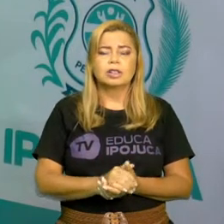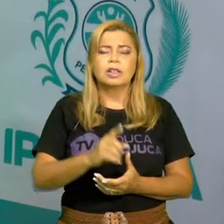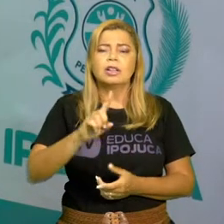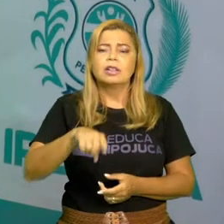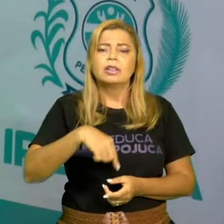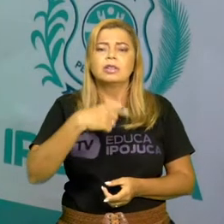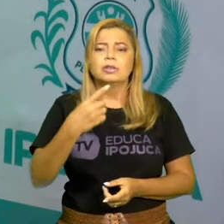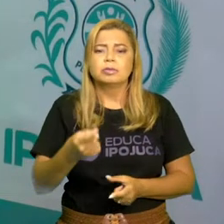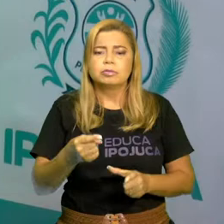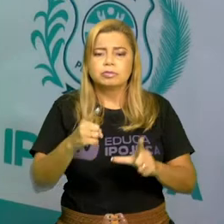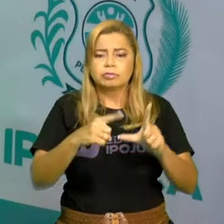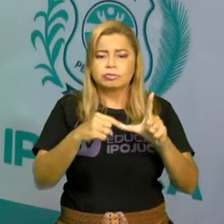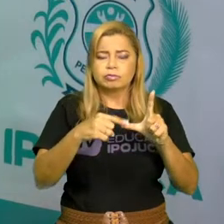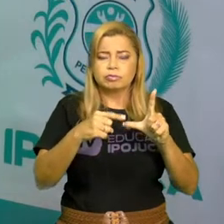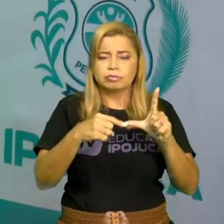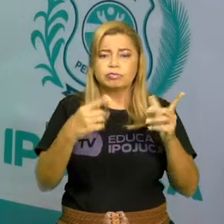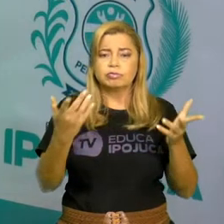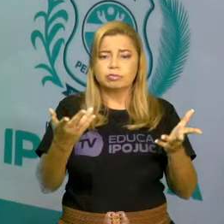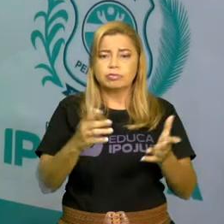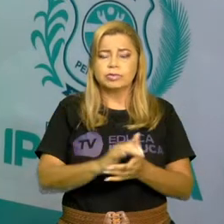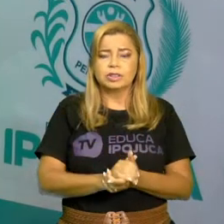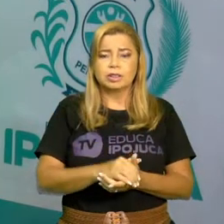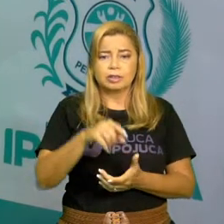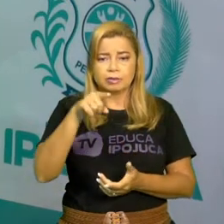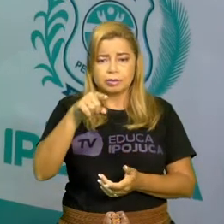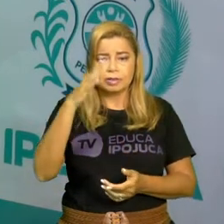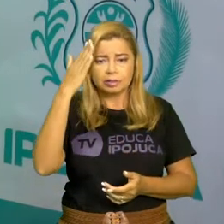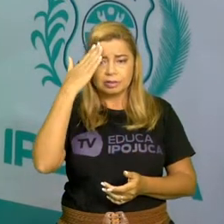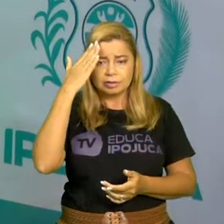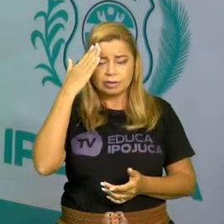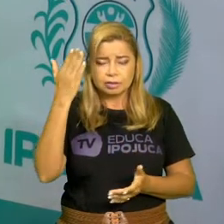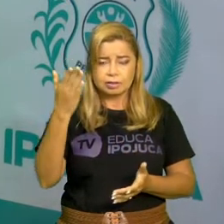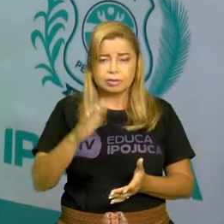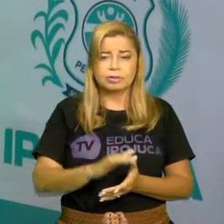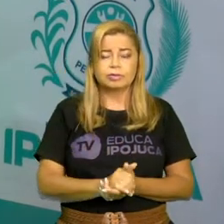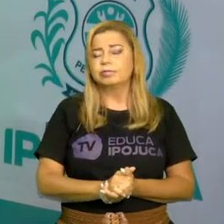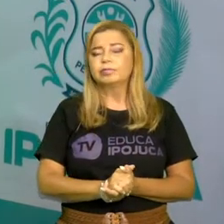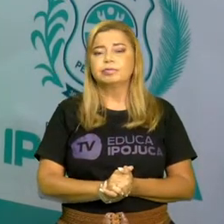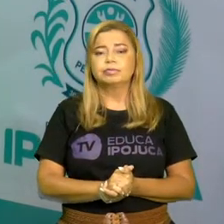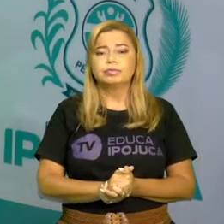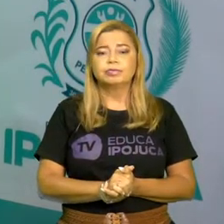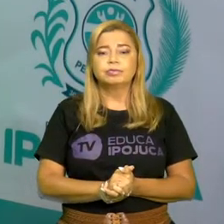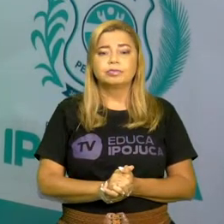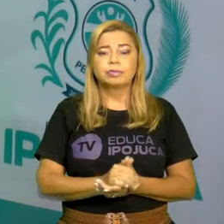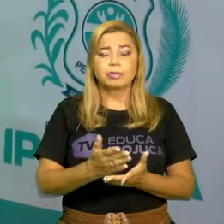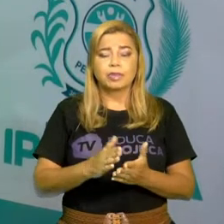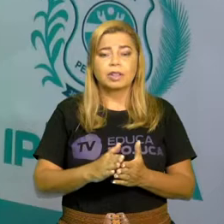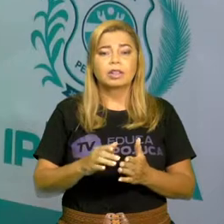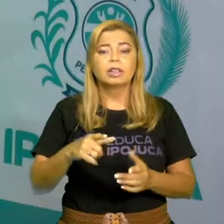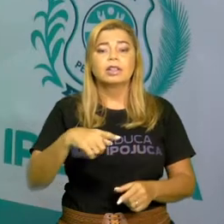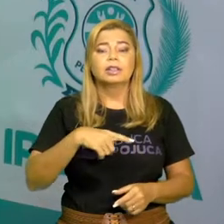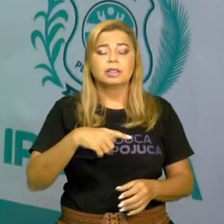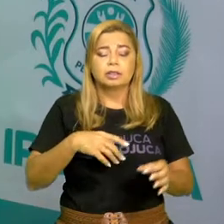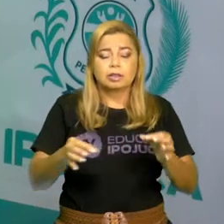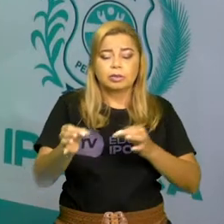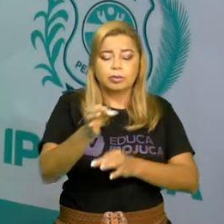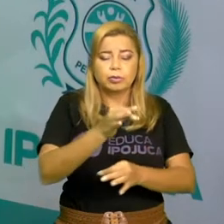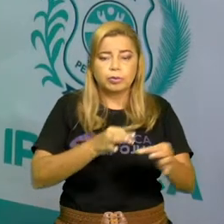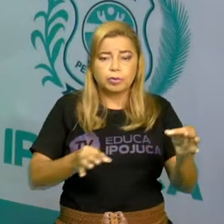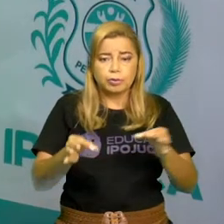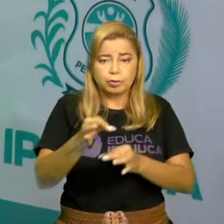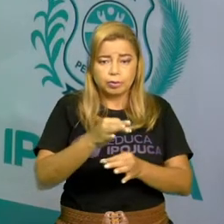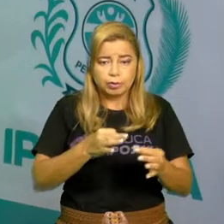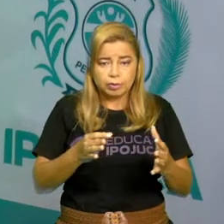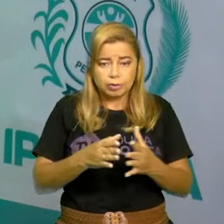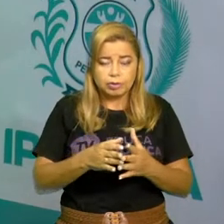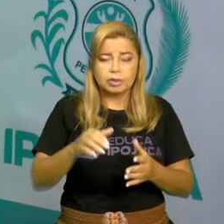depois na ordem do alfabeto. Se é que você está entendendo. E eu vou explicar mais uma vez. Temos a ordem do alfabeto, que é de